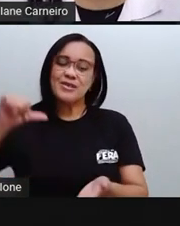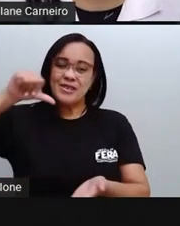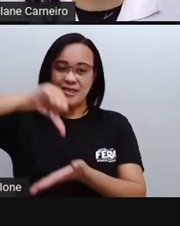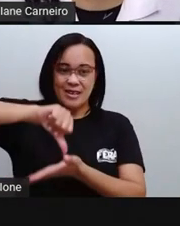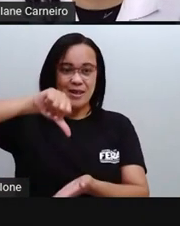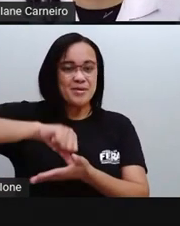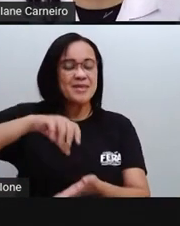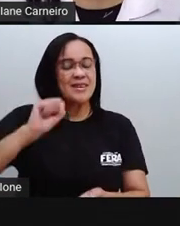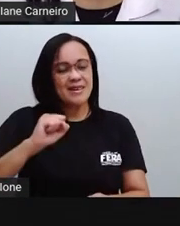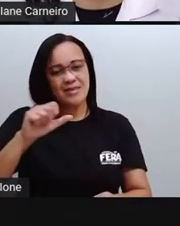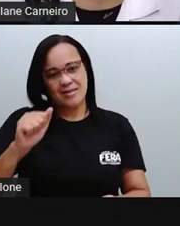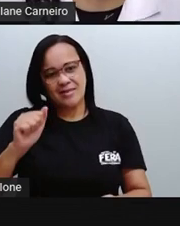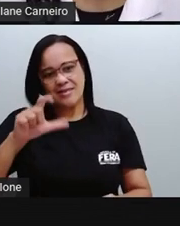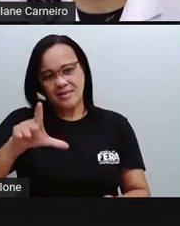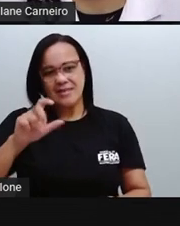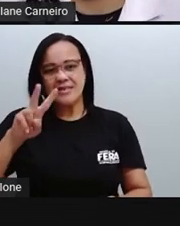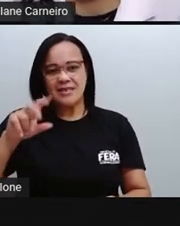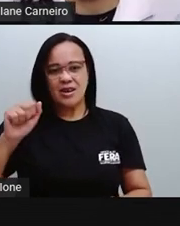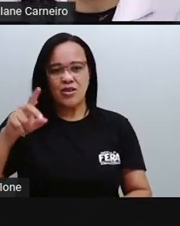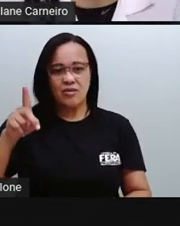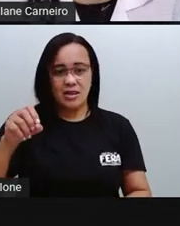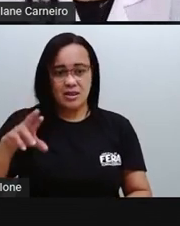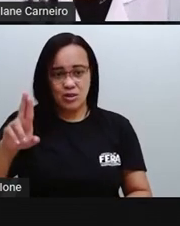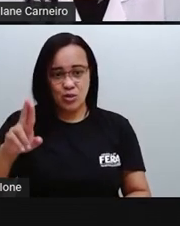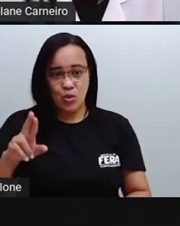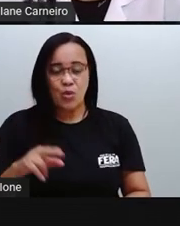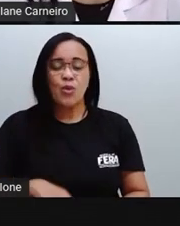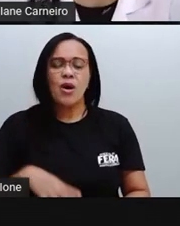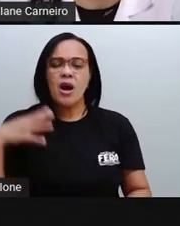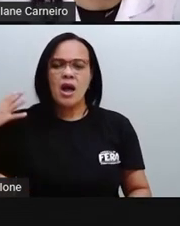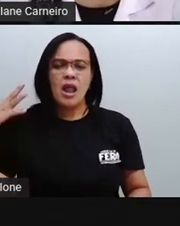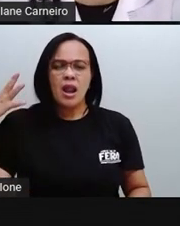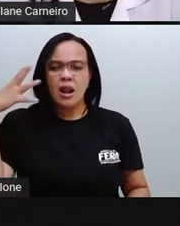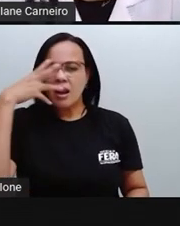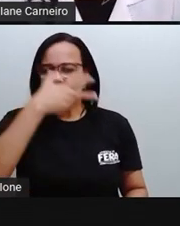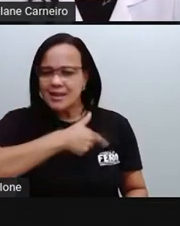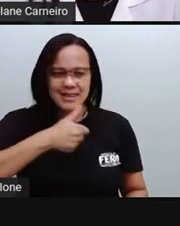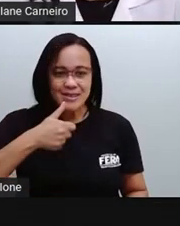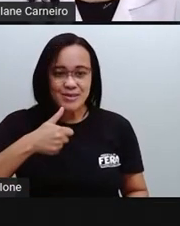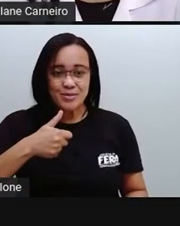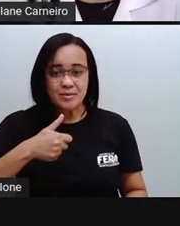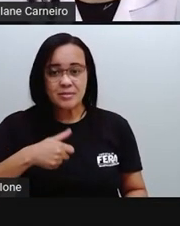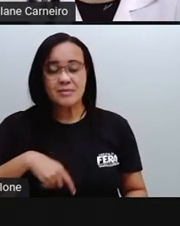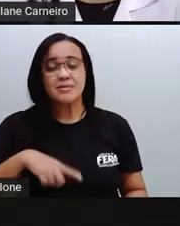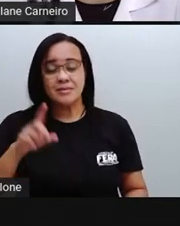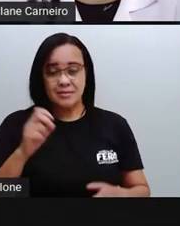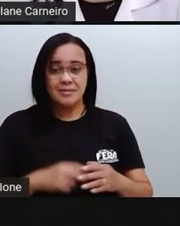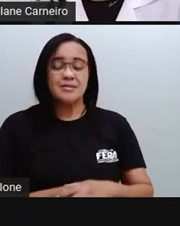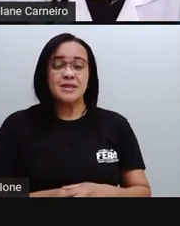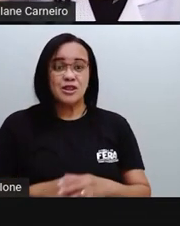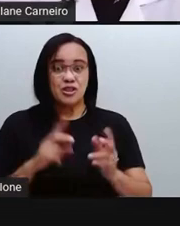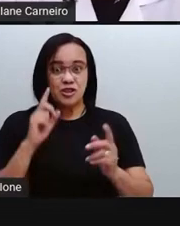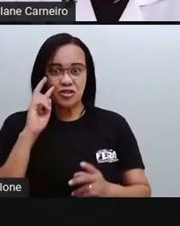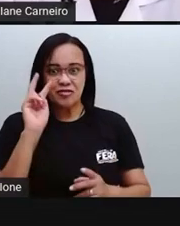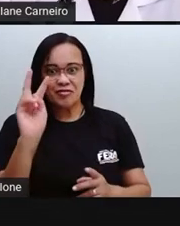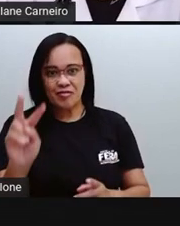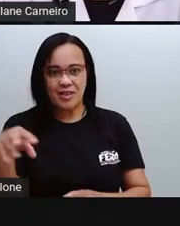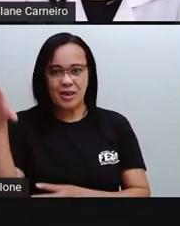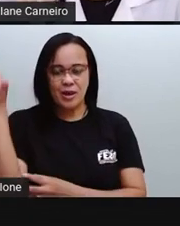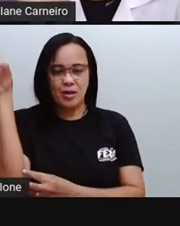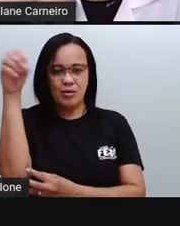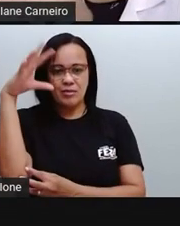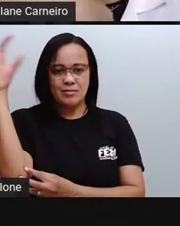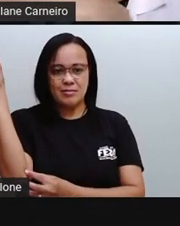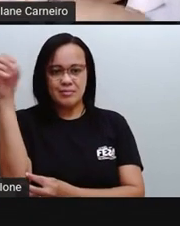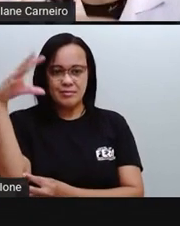Farol da Barra. E esse lugar aqui, gente, é lindo, lindo, lindo, lindo. A gente sobe aqui nesse farol, lá em cima, lá no